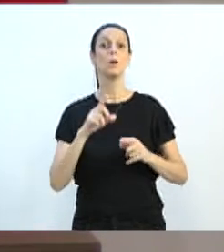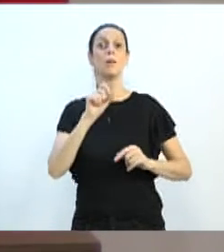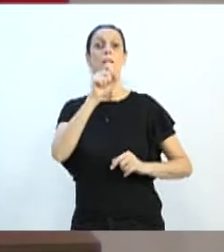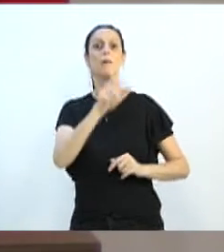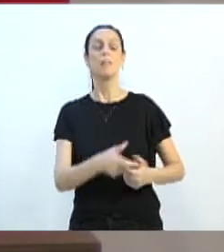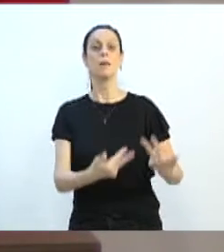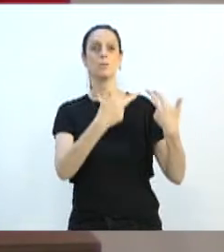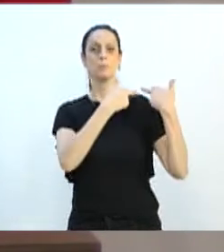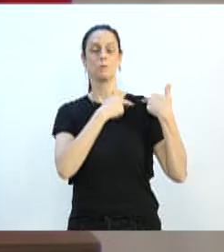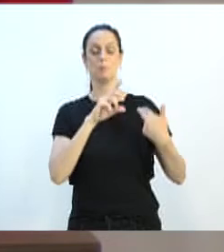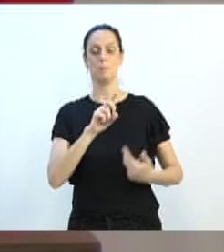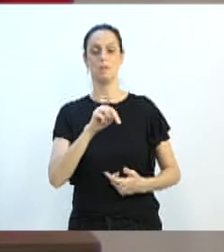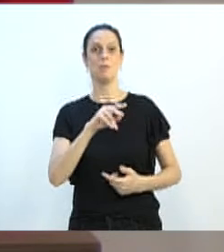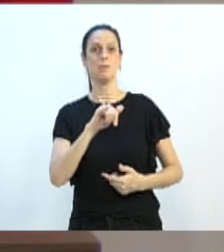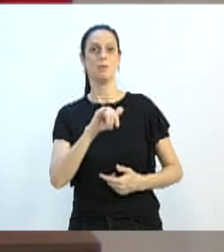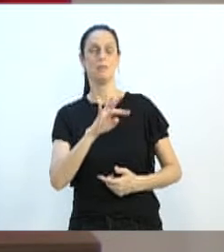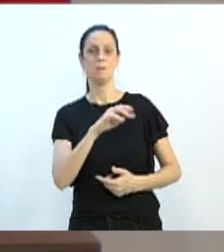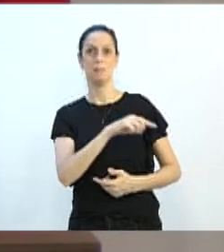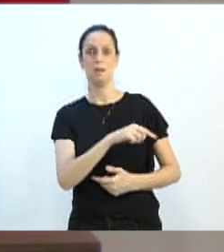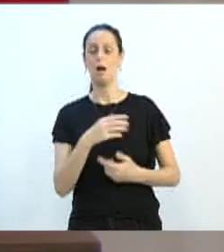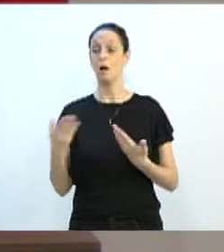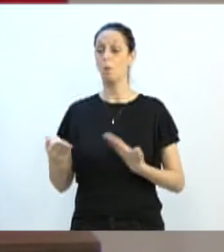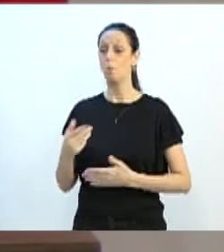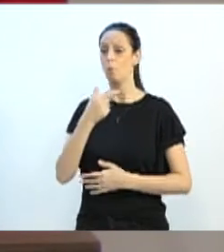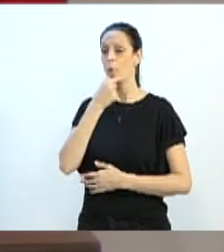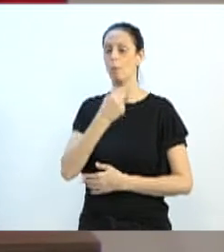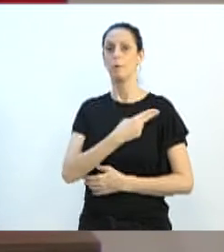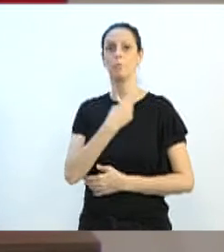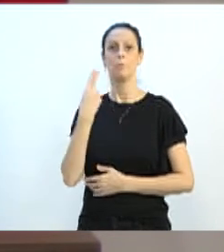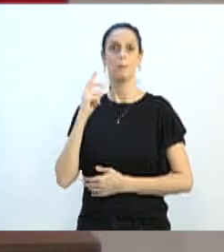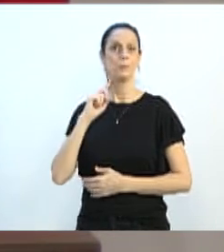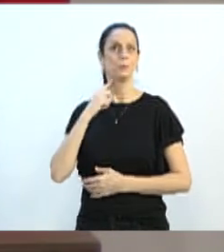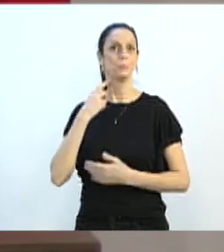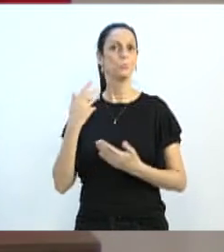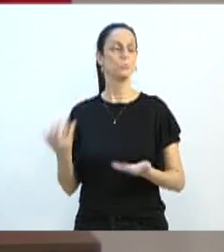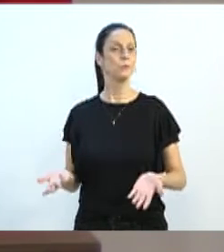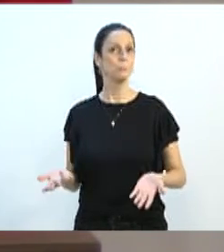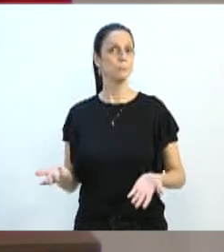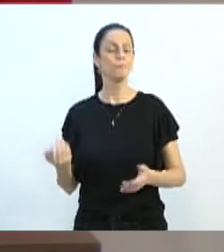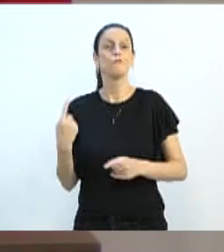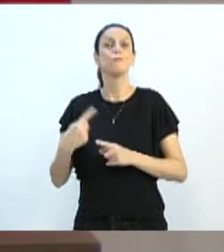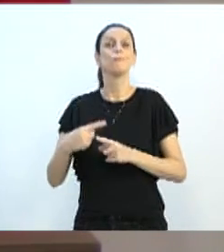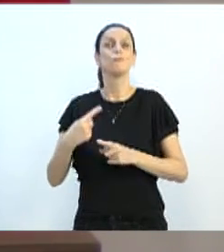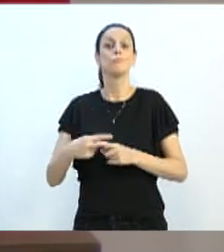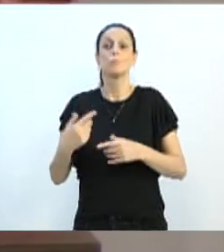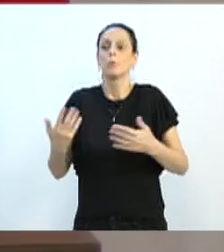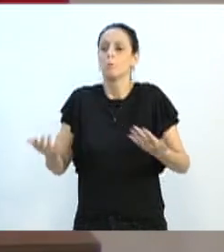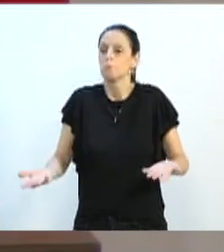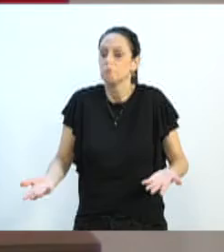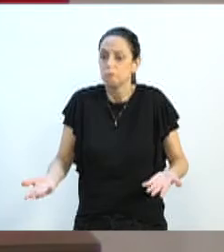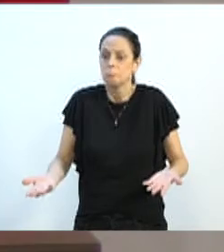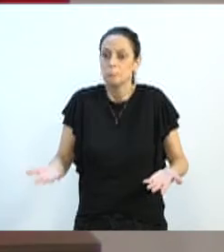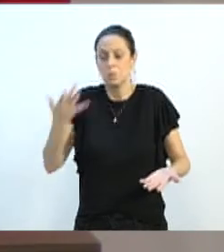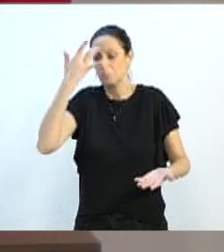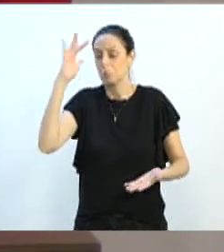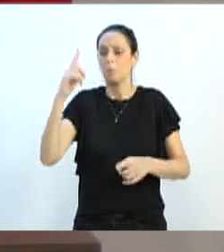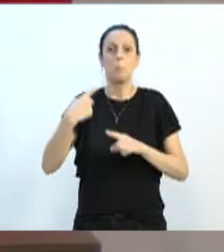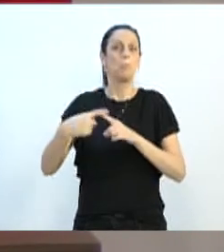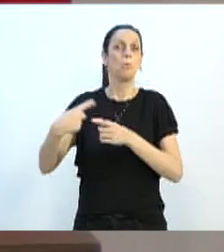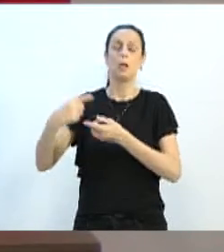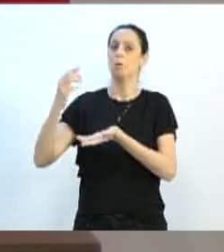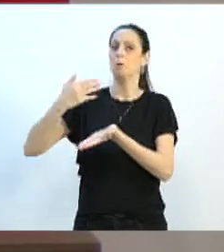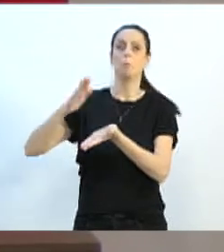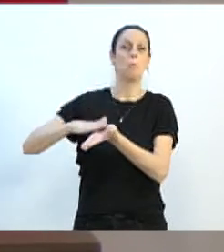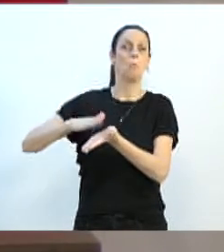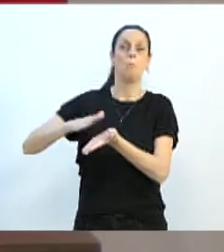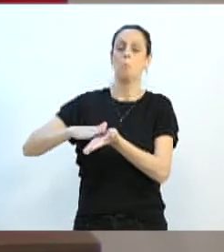Aí agora o morador está com o nome sujo por conta de uma condição que ele não sabe nem por quê. Se ele não